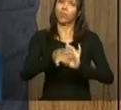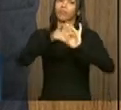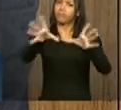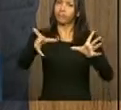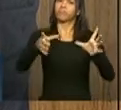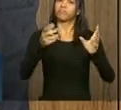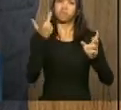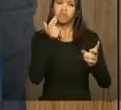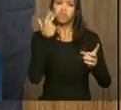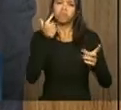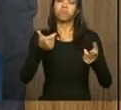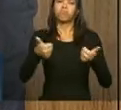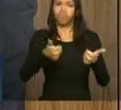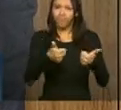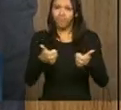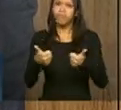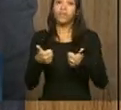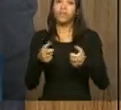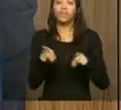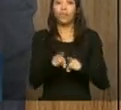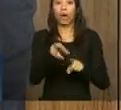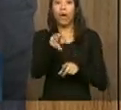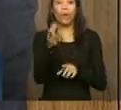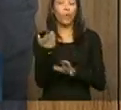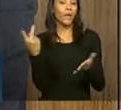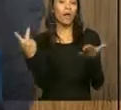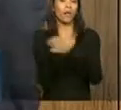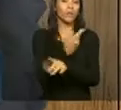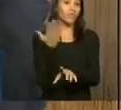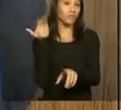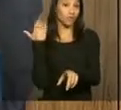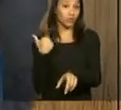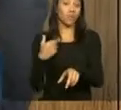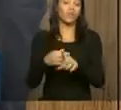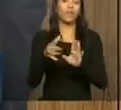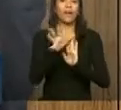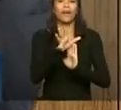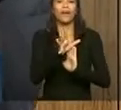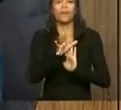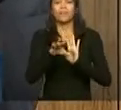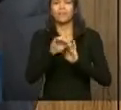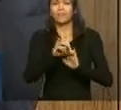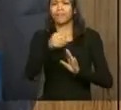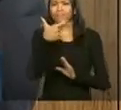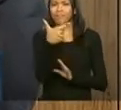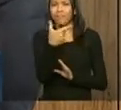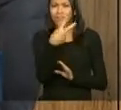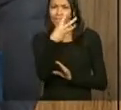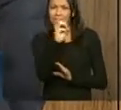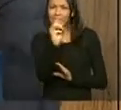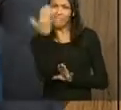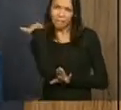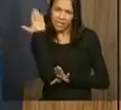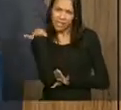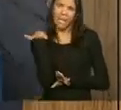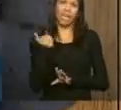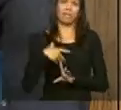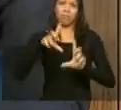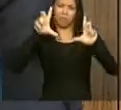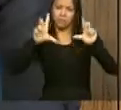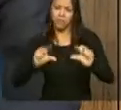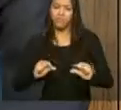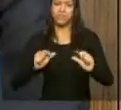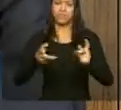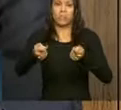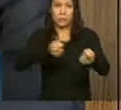grande que houvesse um movimento como houve na década de 30, depois da Grande Depressão, de que os países começassem a elevar seus níveis tarifários, adotar